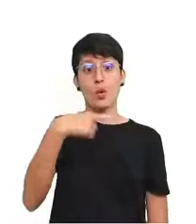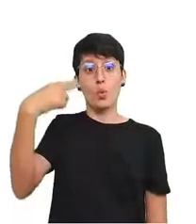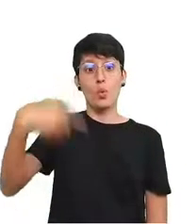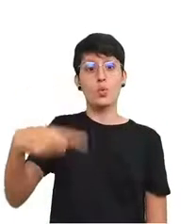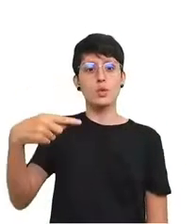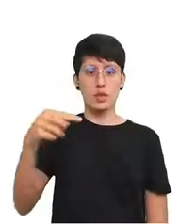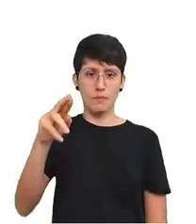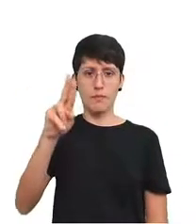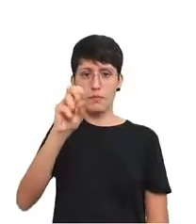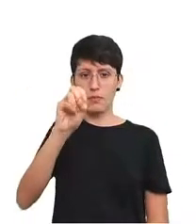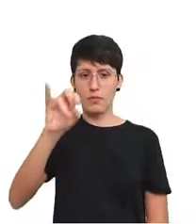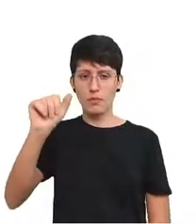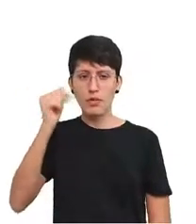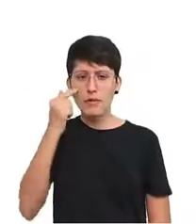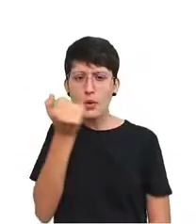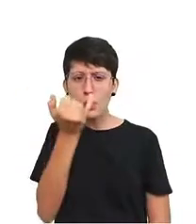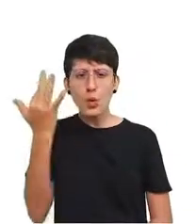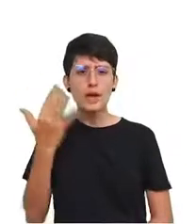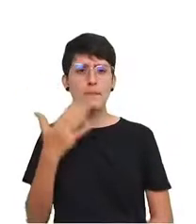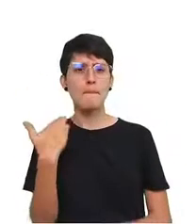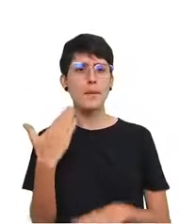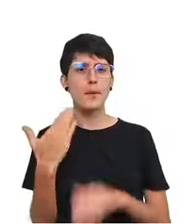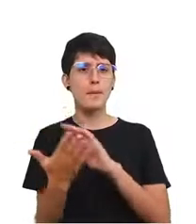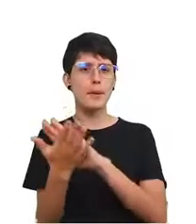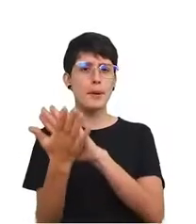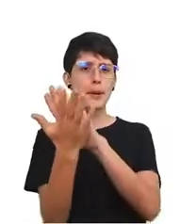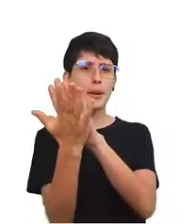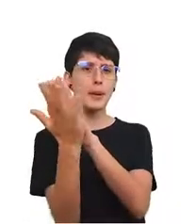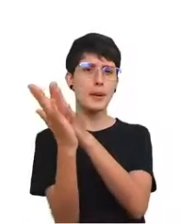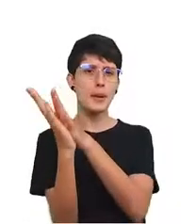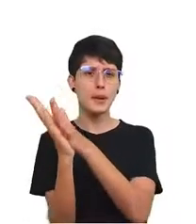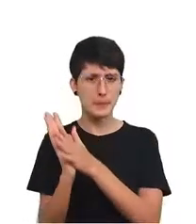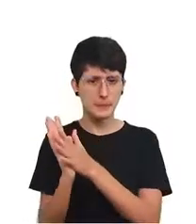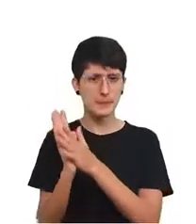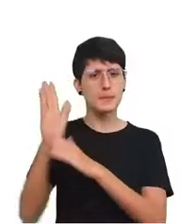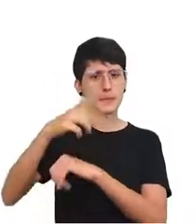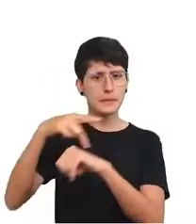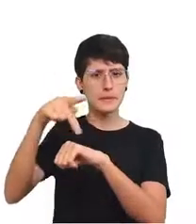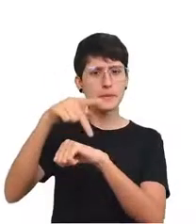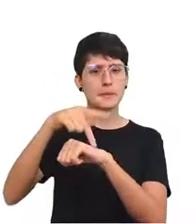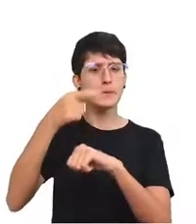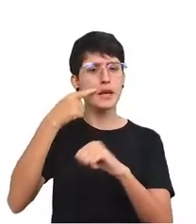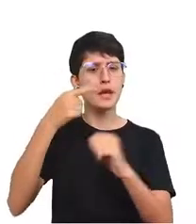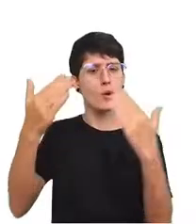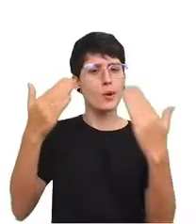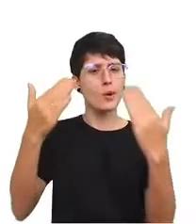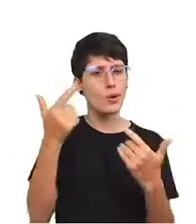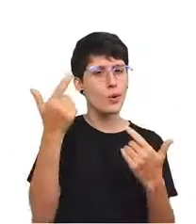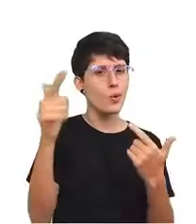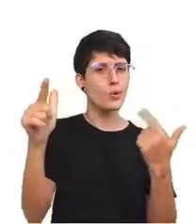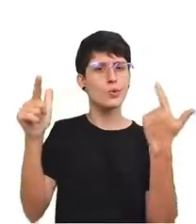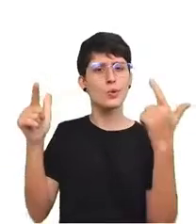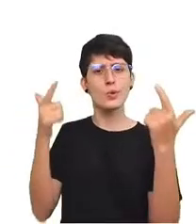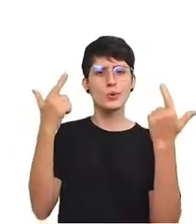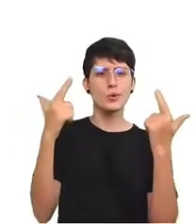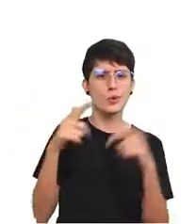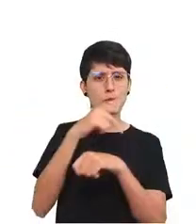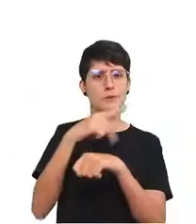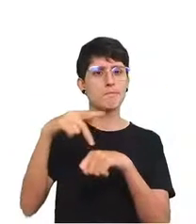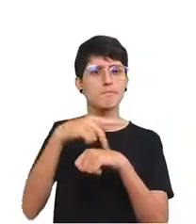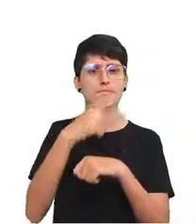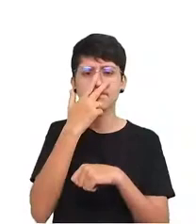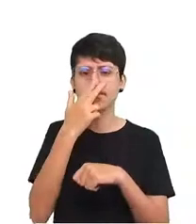comparadas, vemos que um país que é comparado a outros países europeus parece não se destacar.